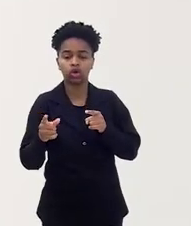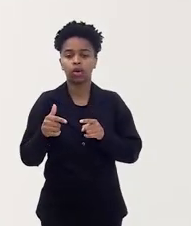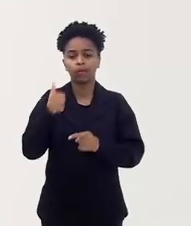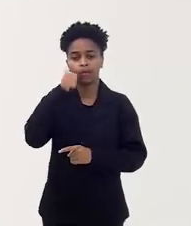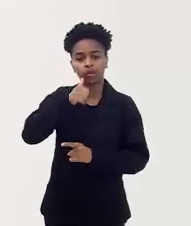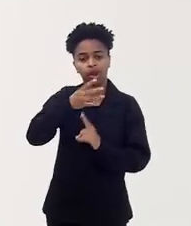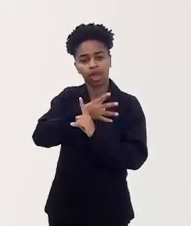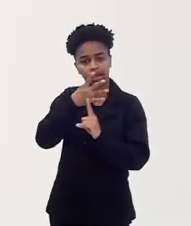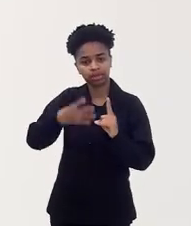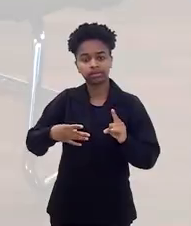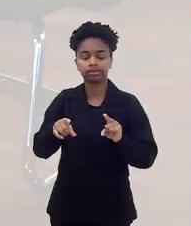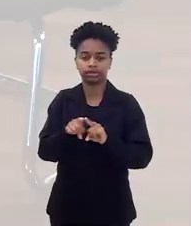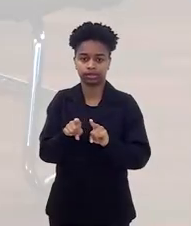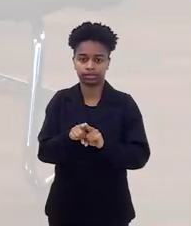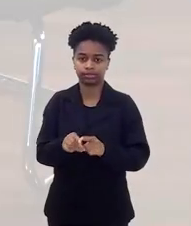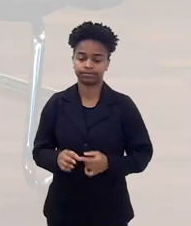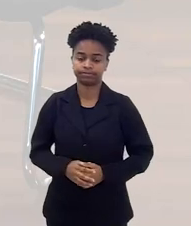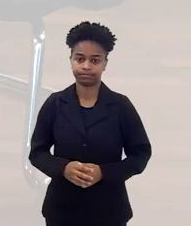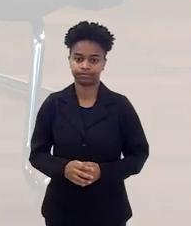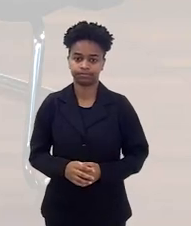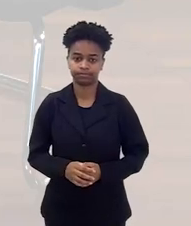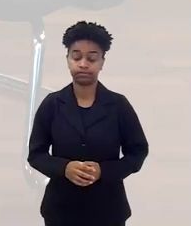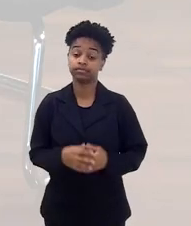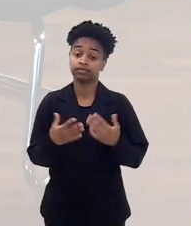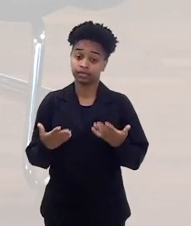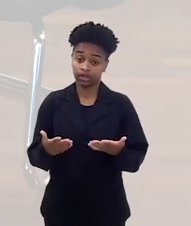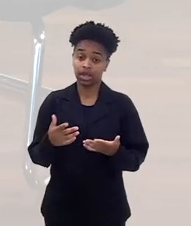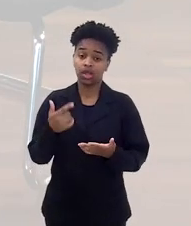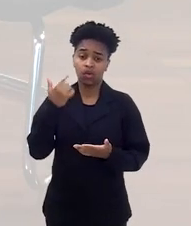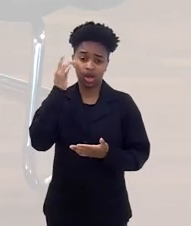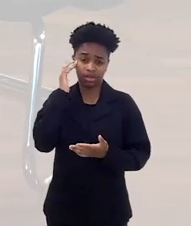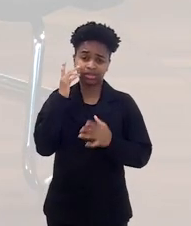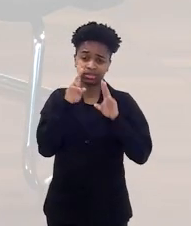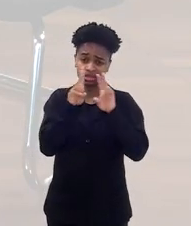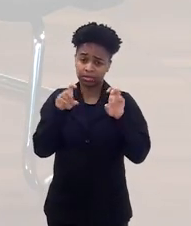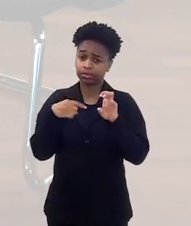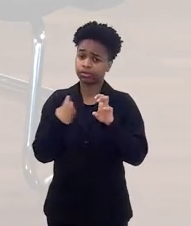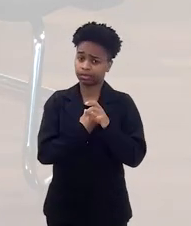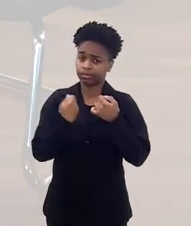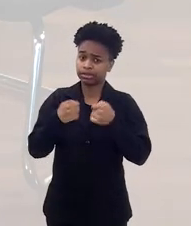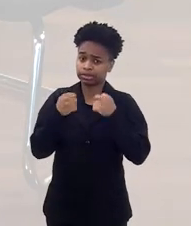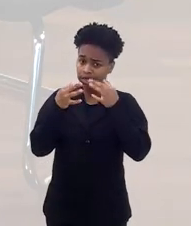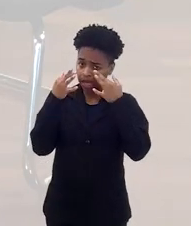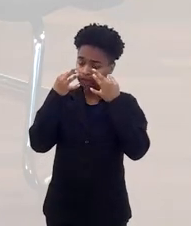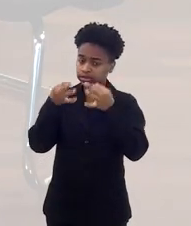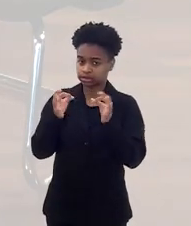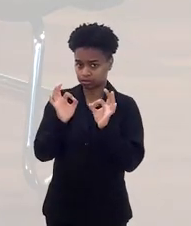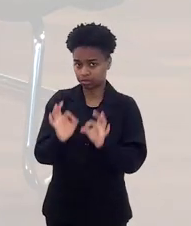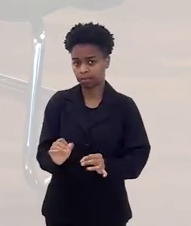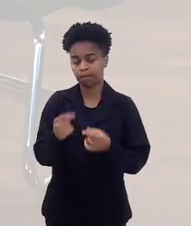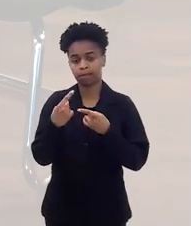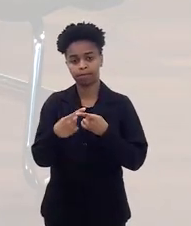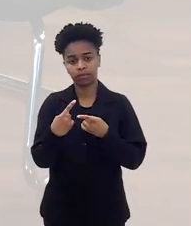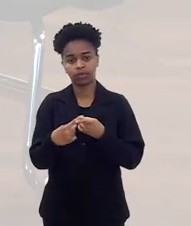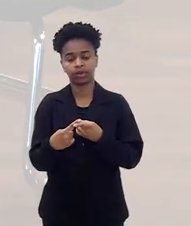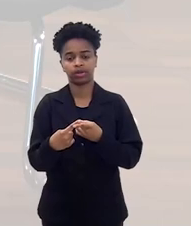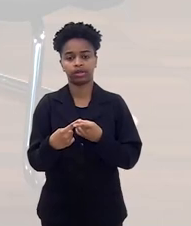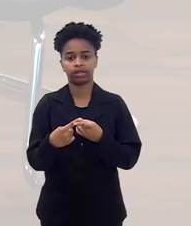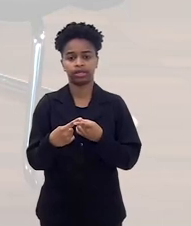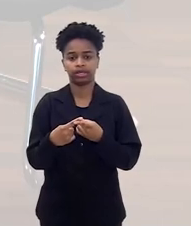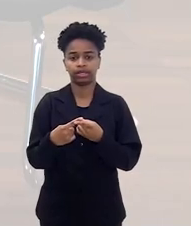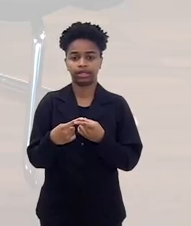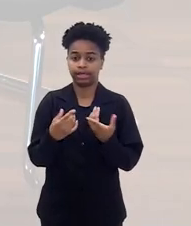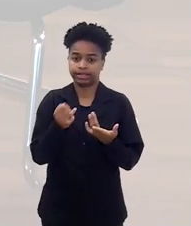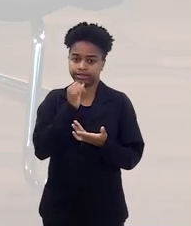mulheres LGBTs, enfim. Muito bem, deputado. Acho que é uma questão que a gente tem que considerar acima de tudo. Quando a gente coloca,